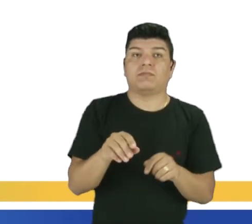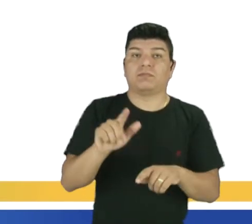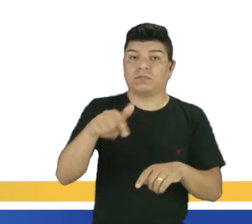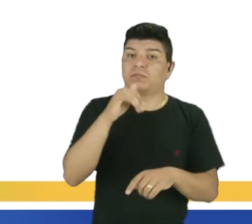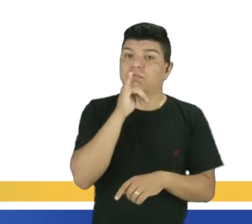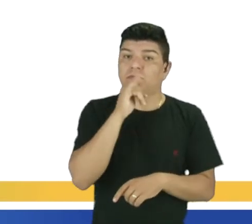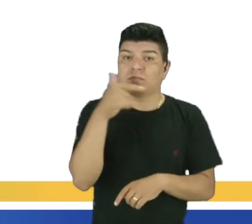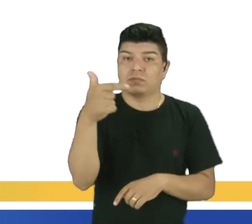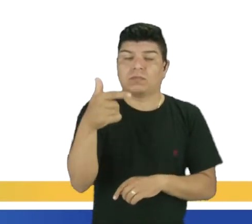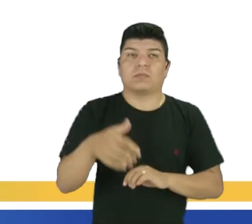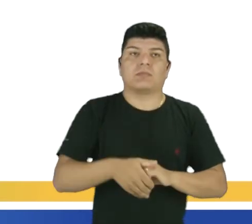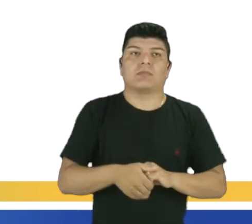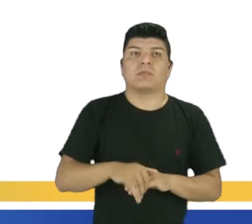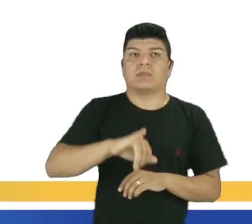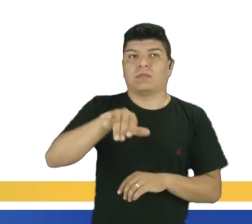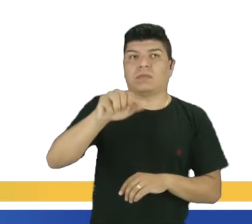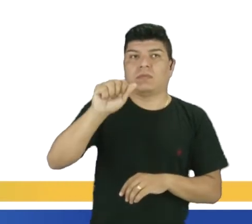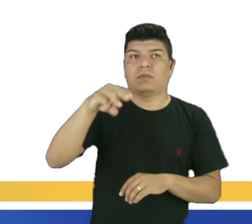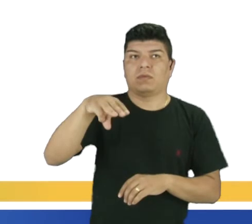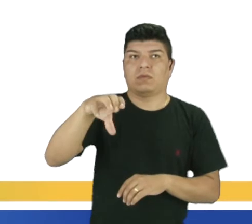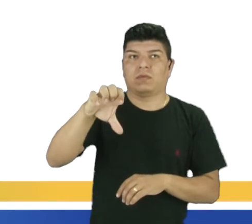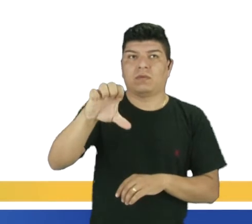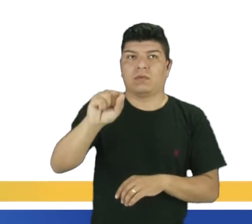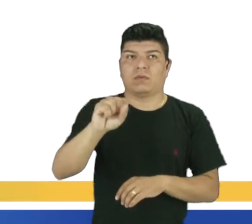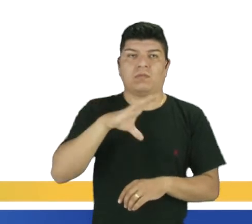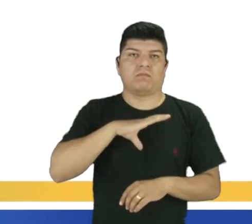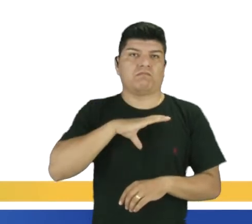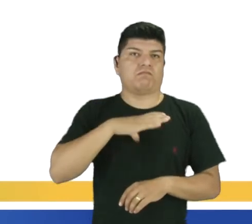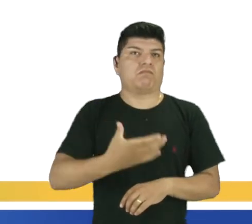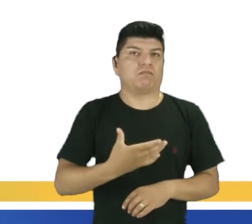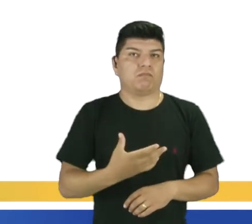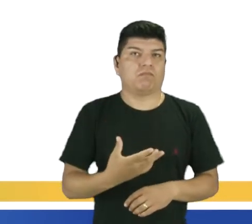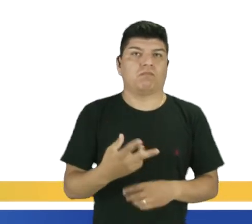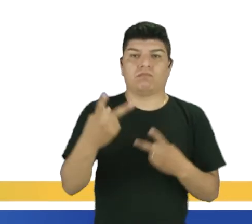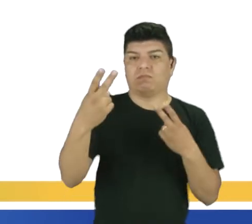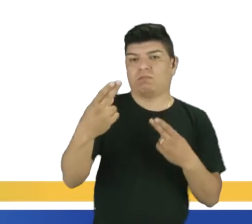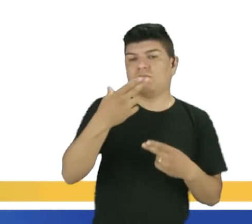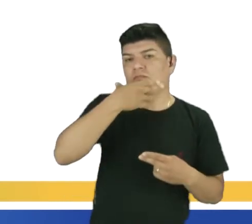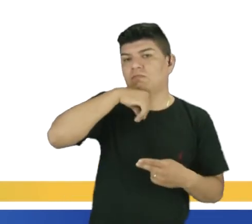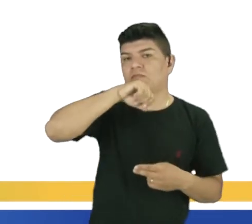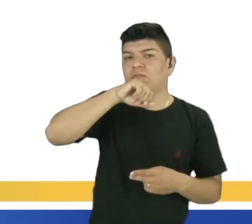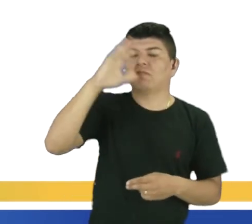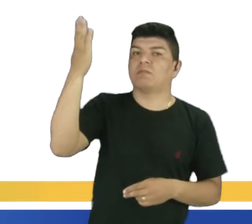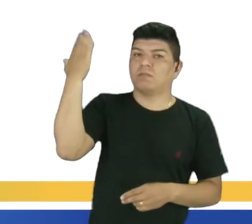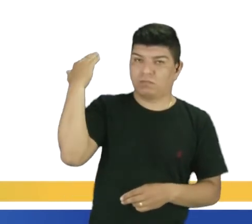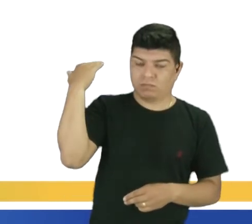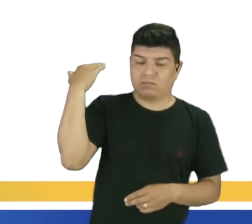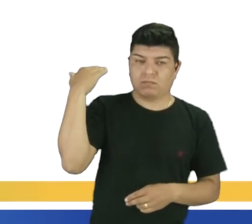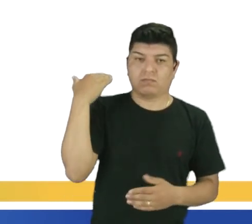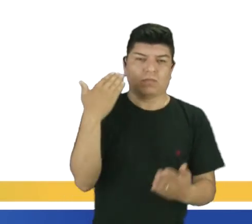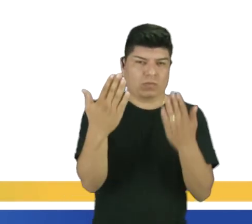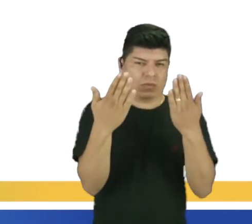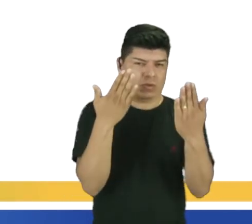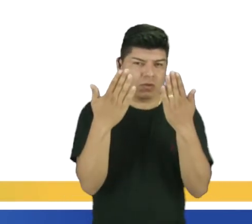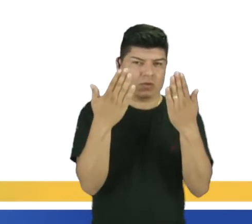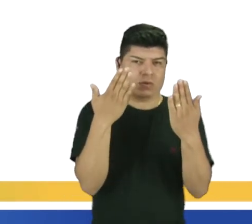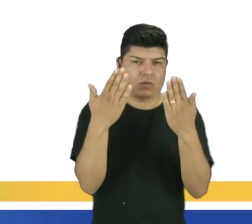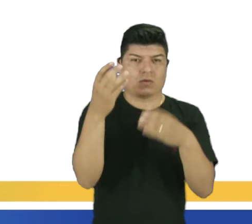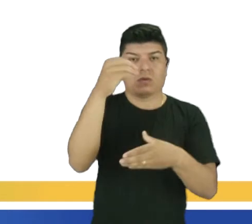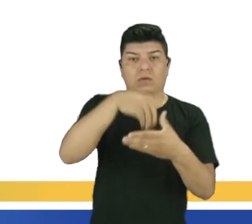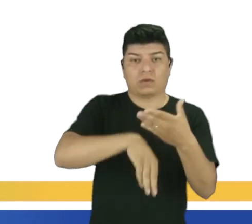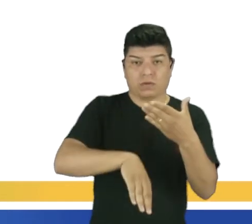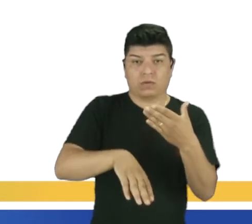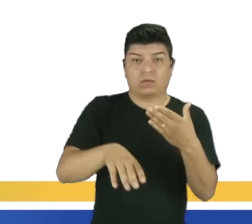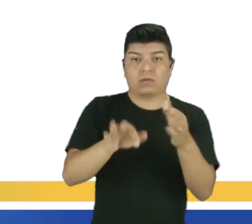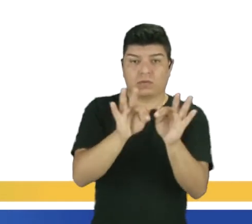as his dad was. James é tão corajoso quanto seu pai foi. Então, fazer a comparação dentro de uma mesma